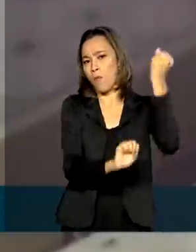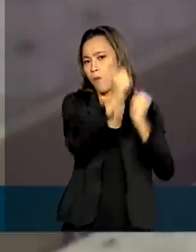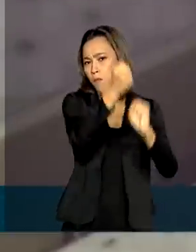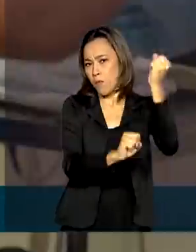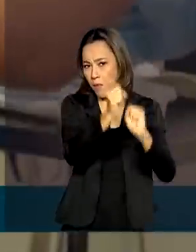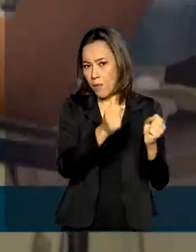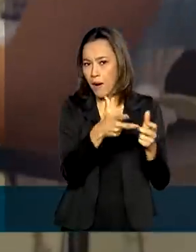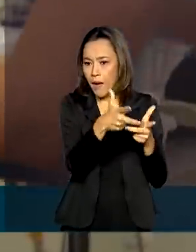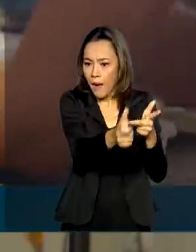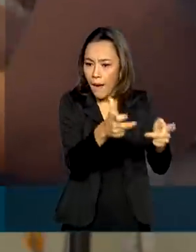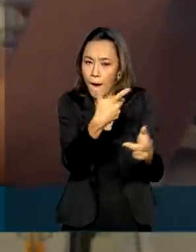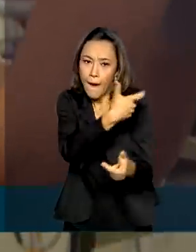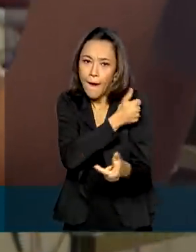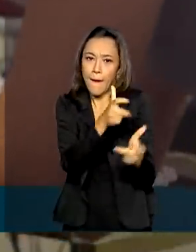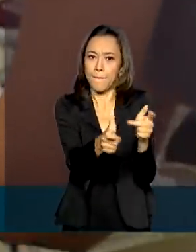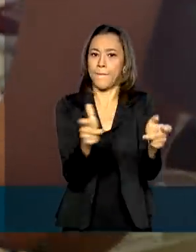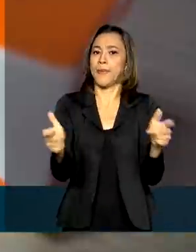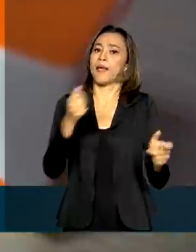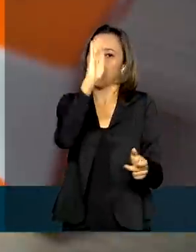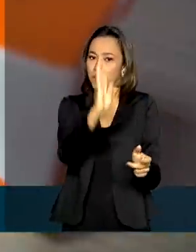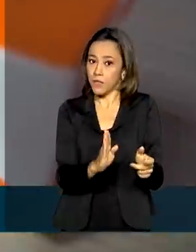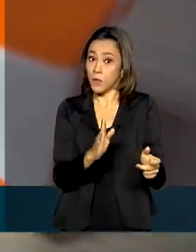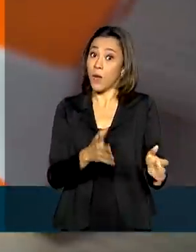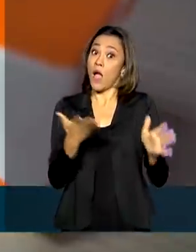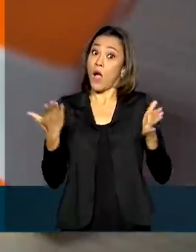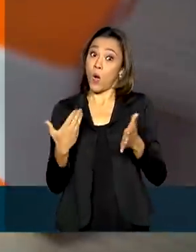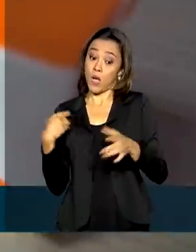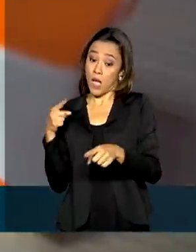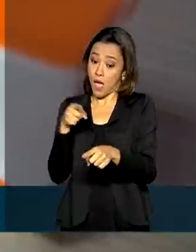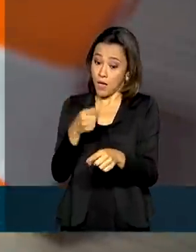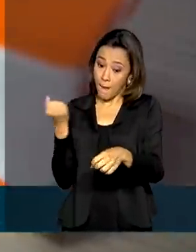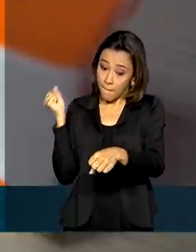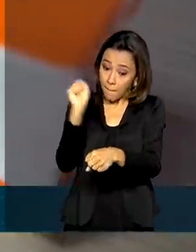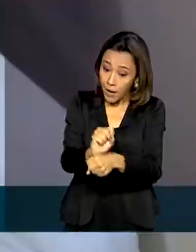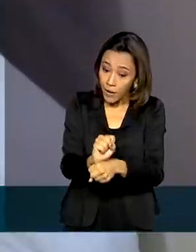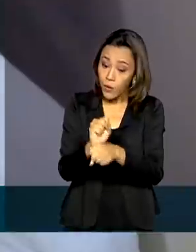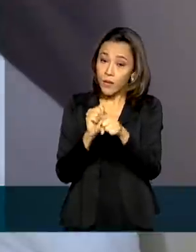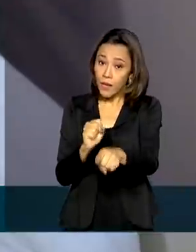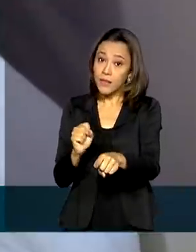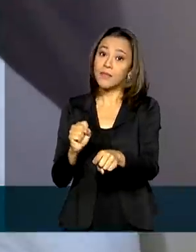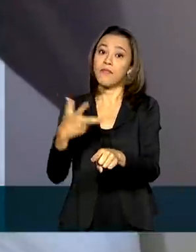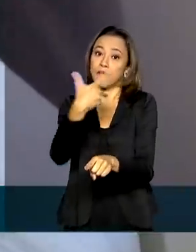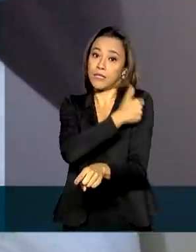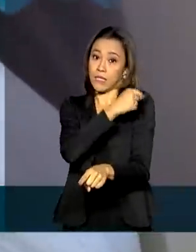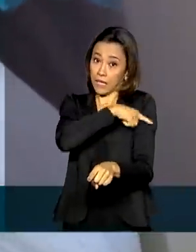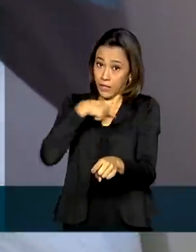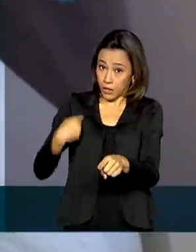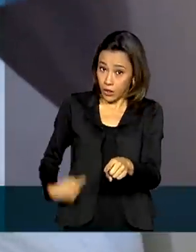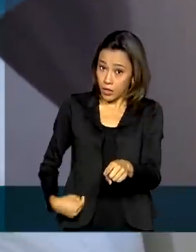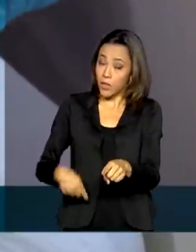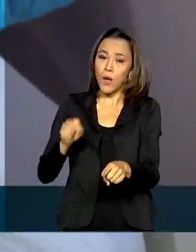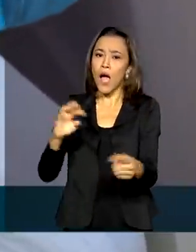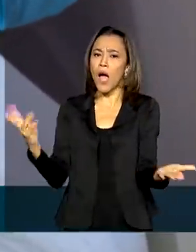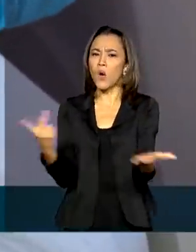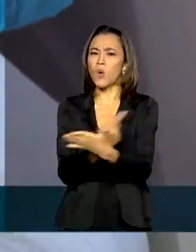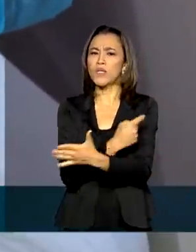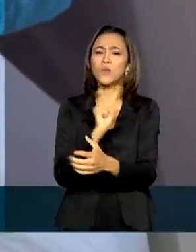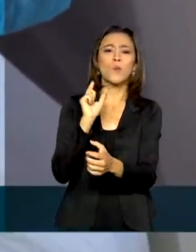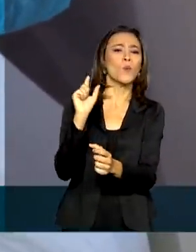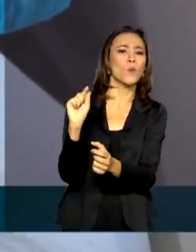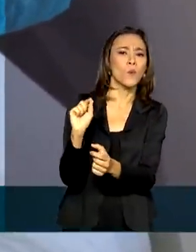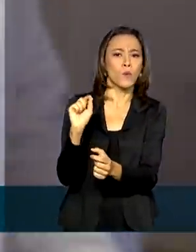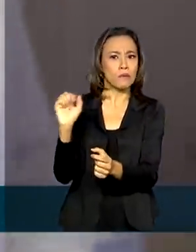brasileiros. A decisão de suspender os testes da vacina Coronavac ocorreu após notificação de um evento